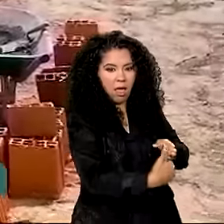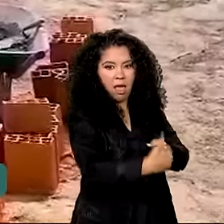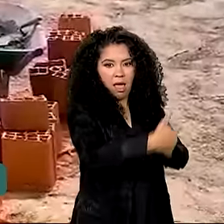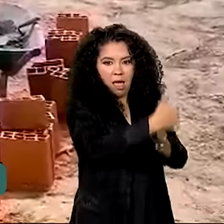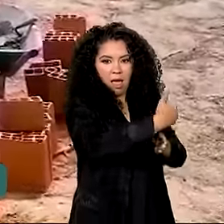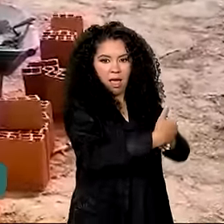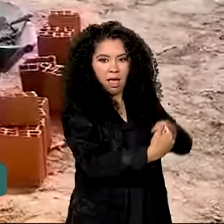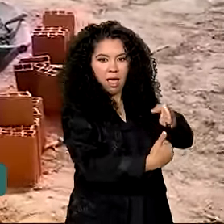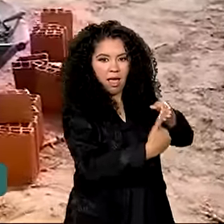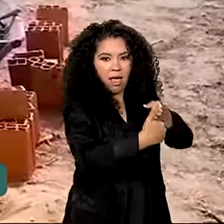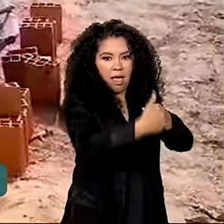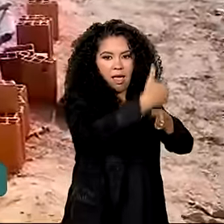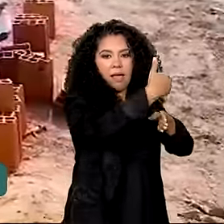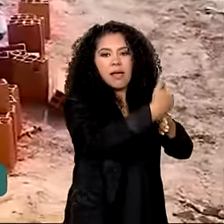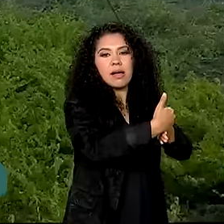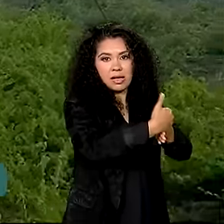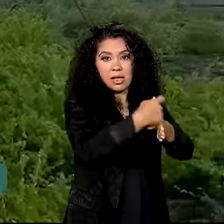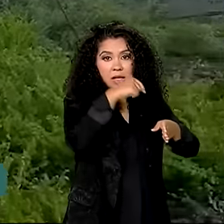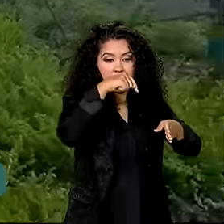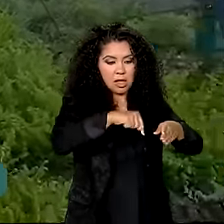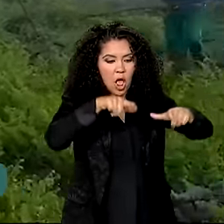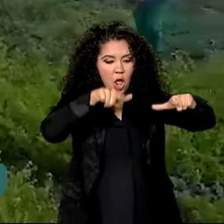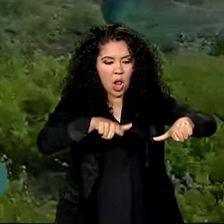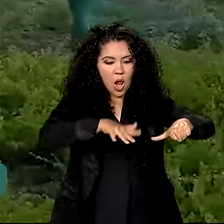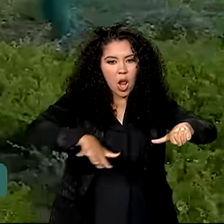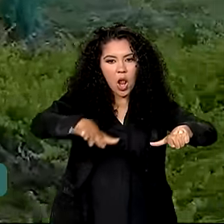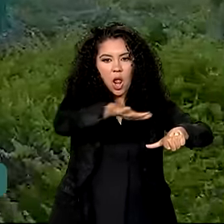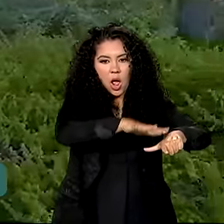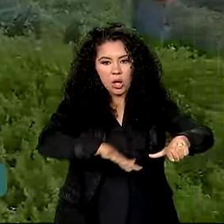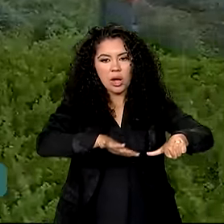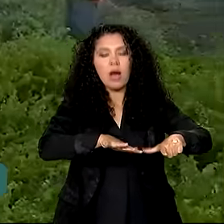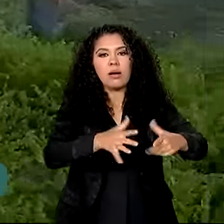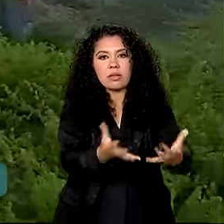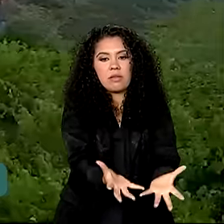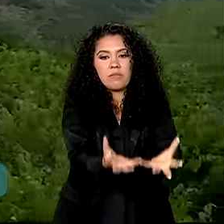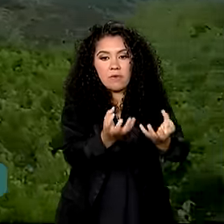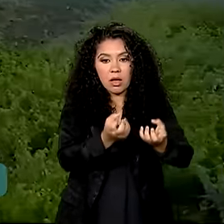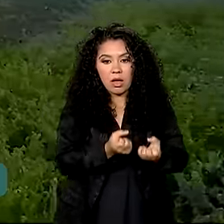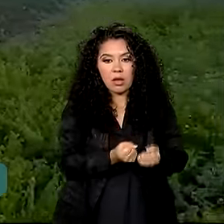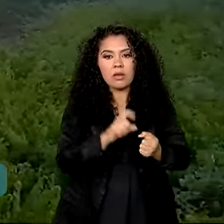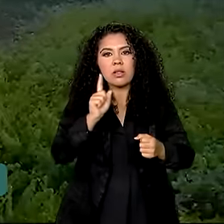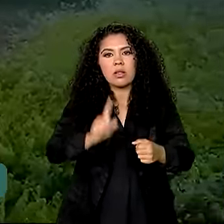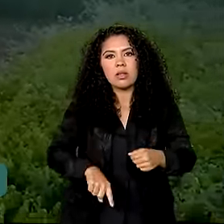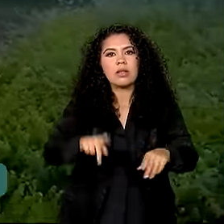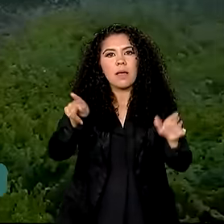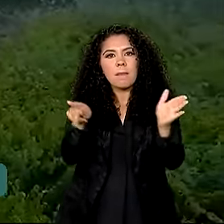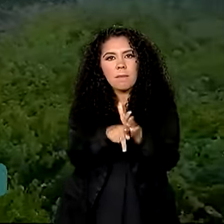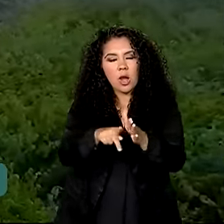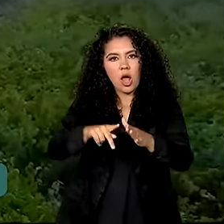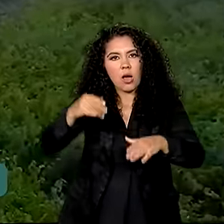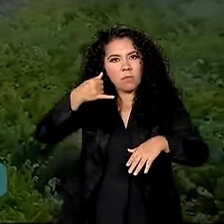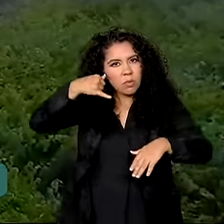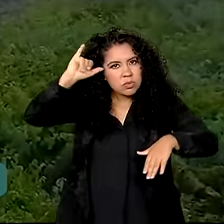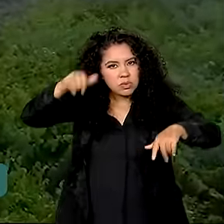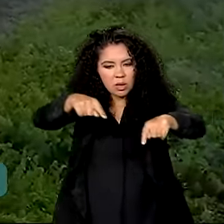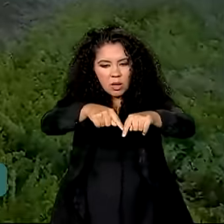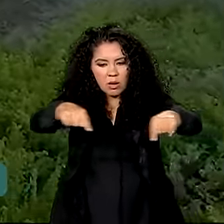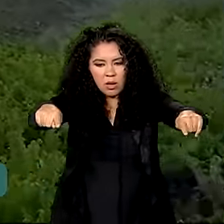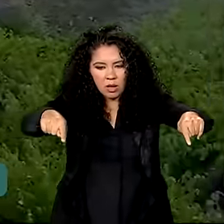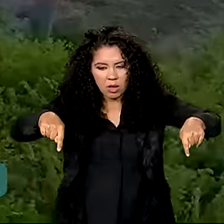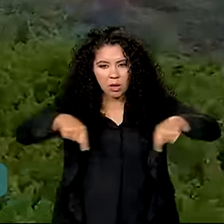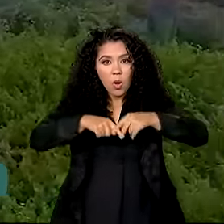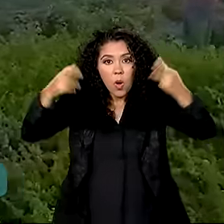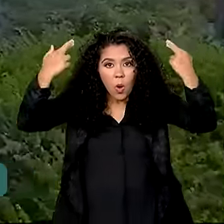erguidas. E o local que vai abrigar o aprisco, uma espécie de curral destinado ao abrigo de ovelhas,